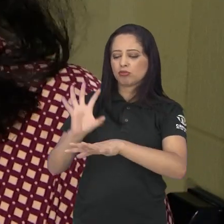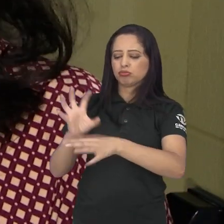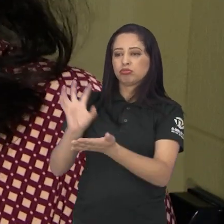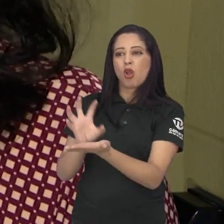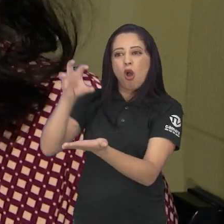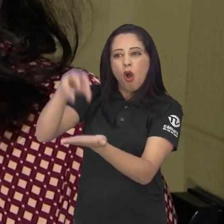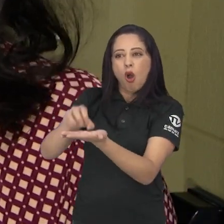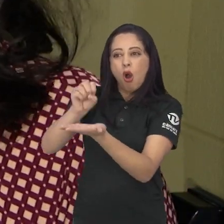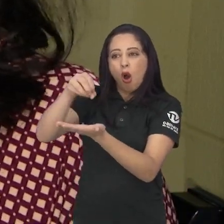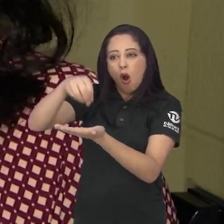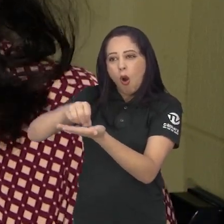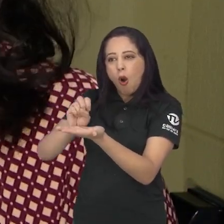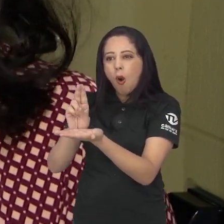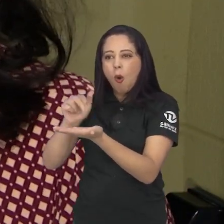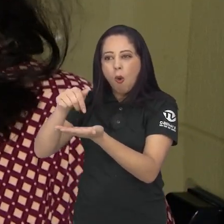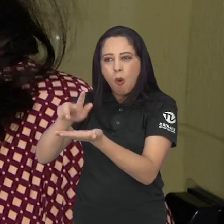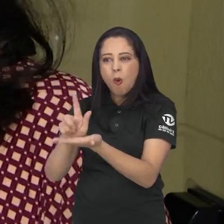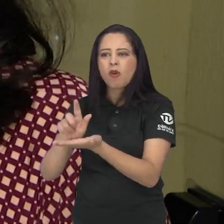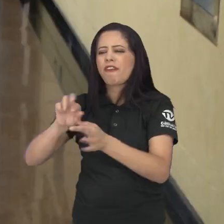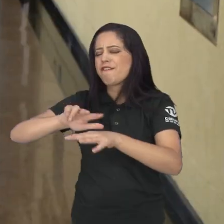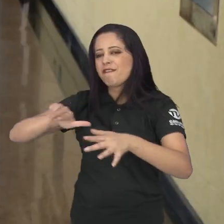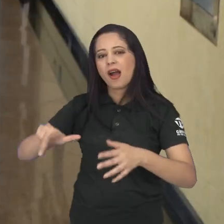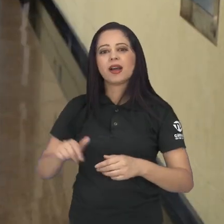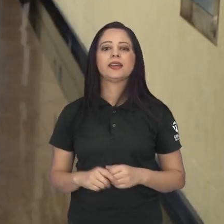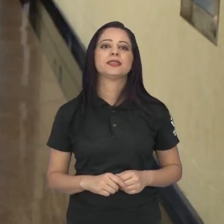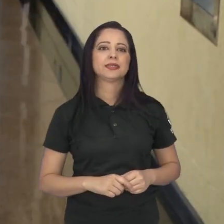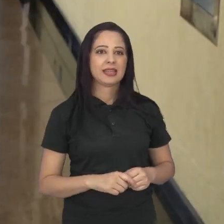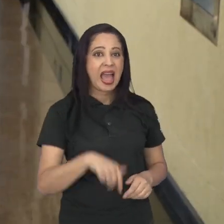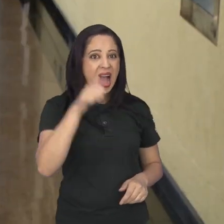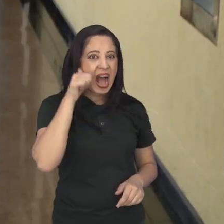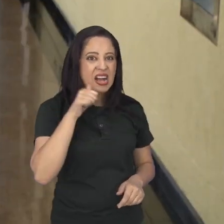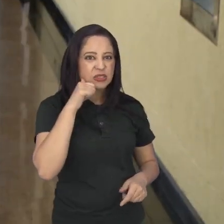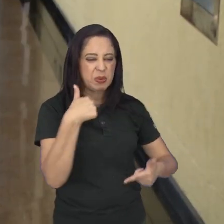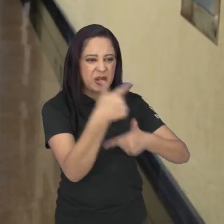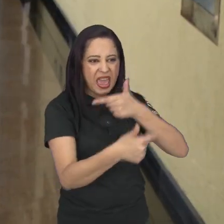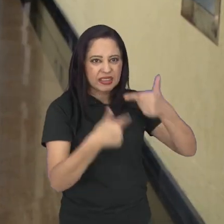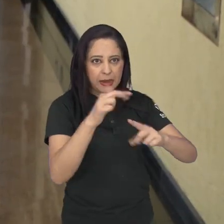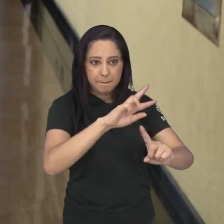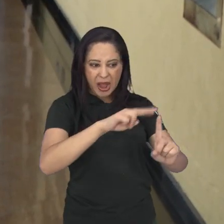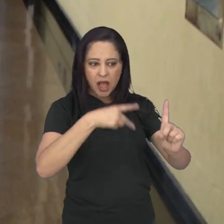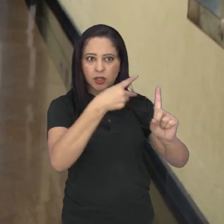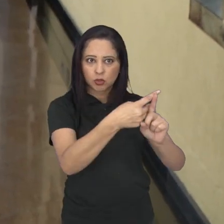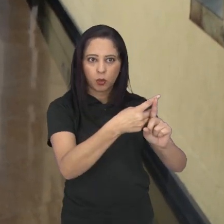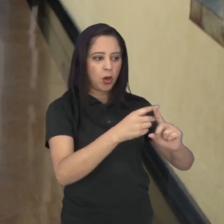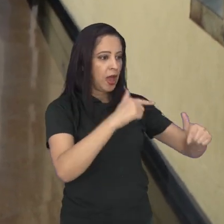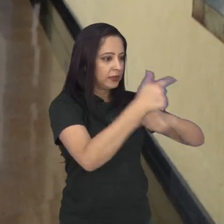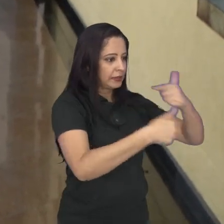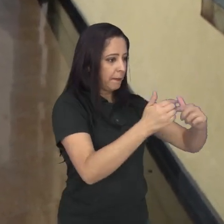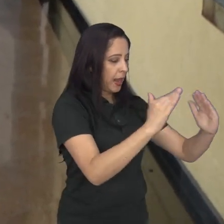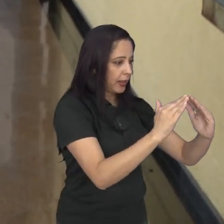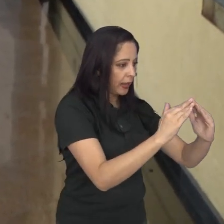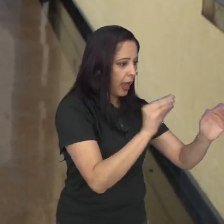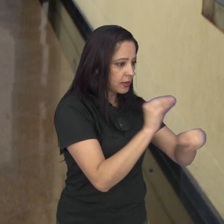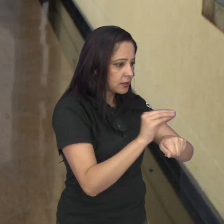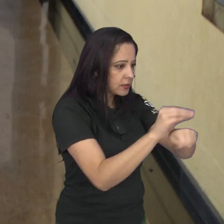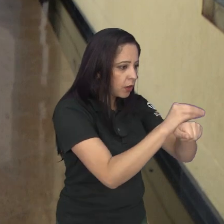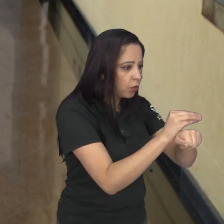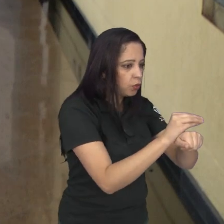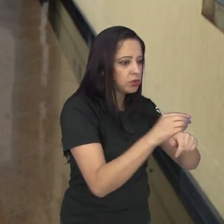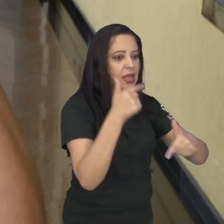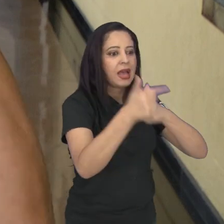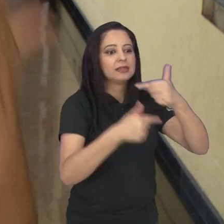trabalham nesse sentido com as mulheres. As mulheres têm dupla, tripla jornada de trabalho, né, ela trabalha em casa,